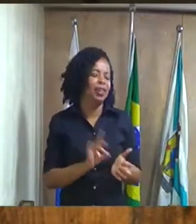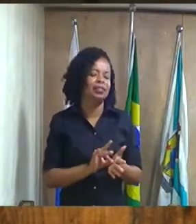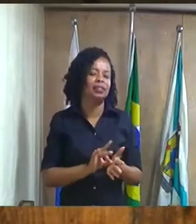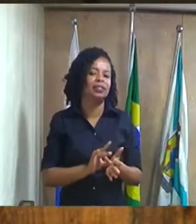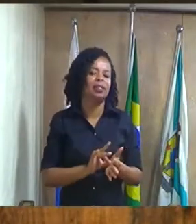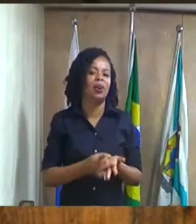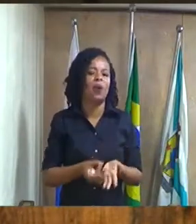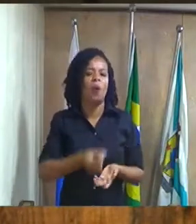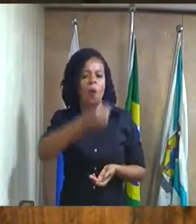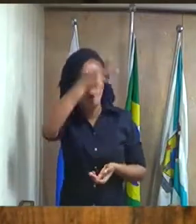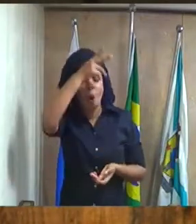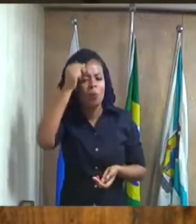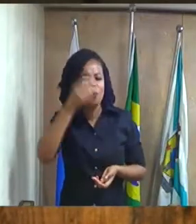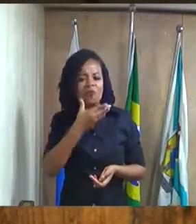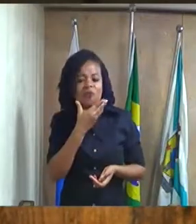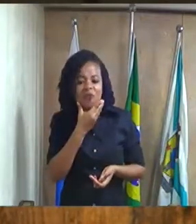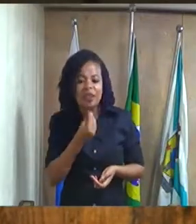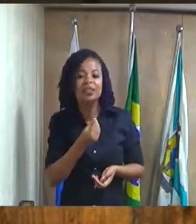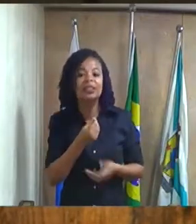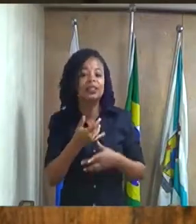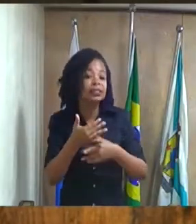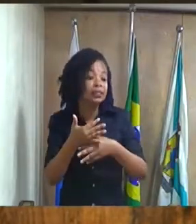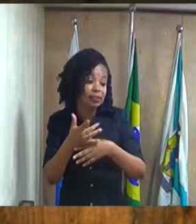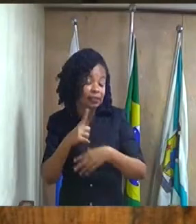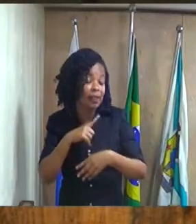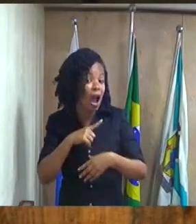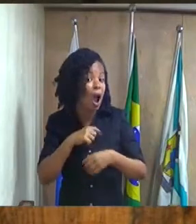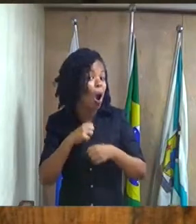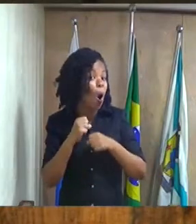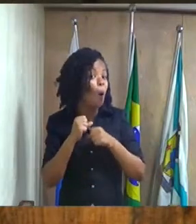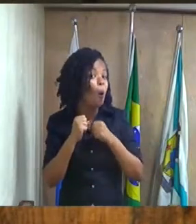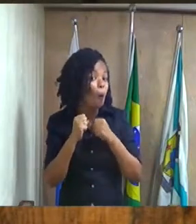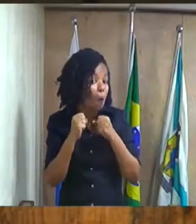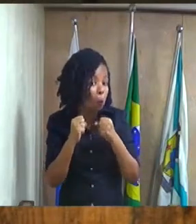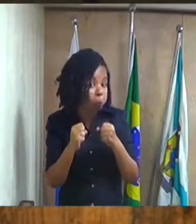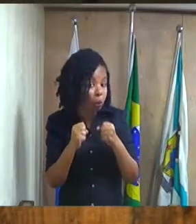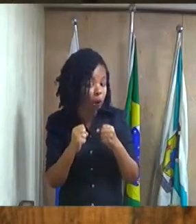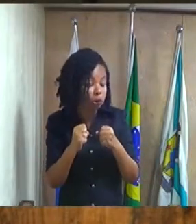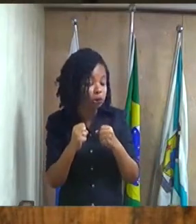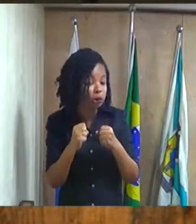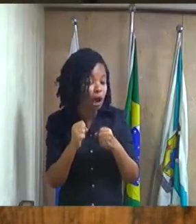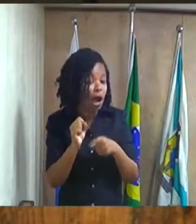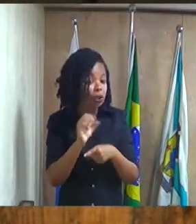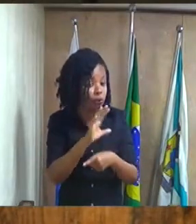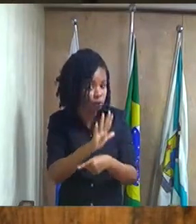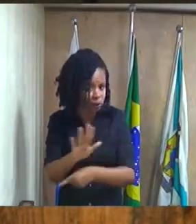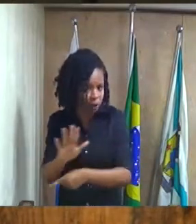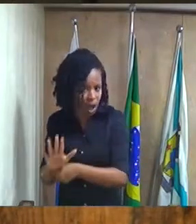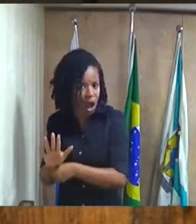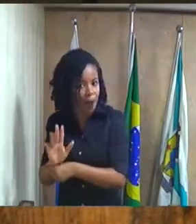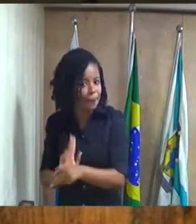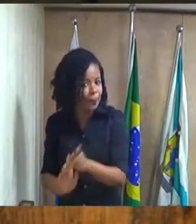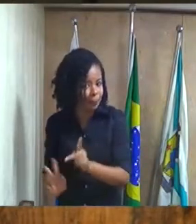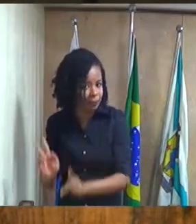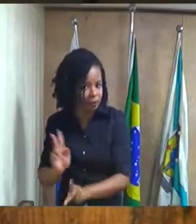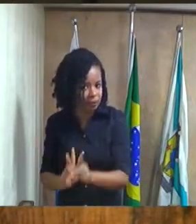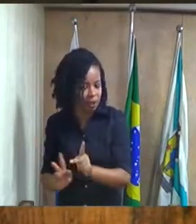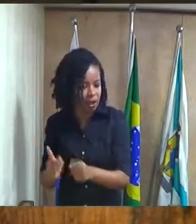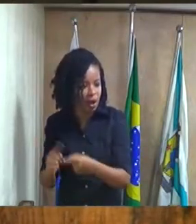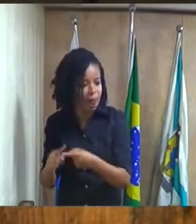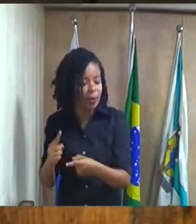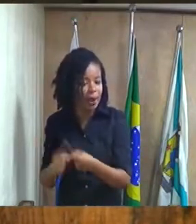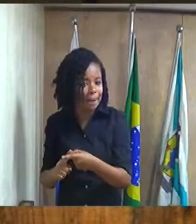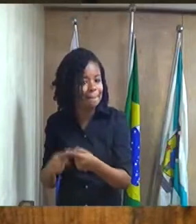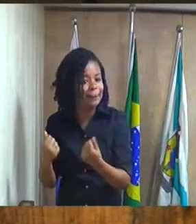podem eles têm o poder de de ajudar a população porque a população precisa de